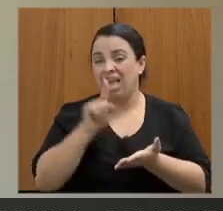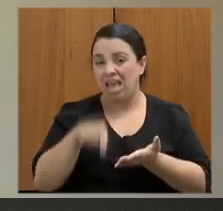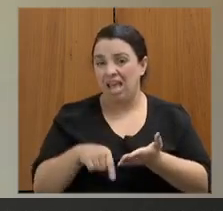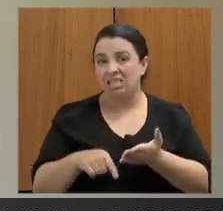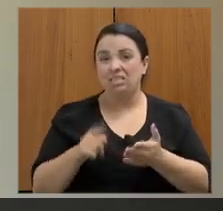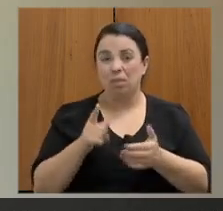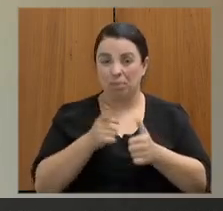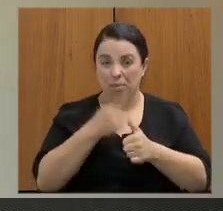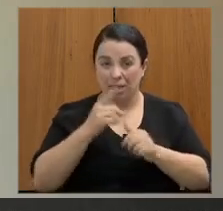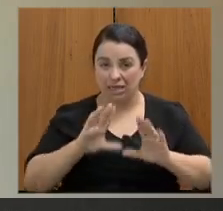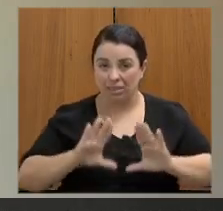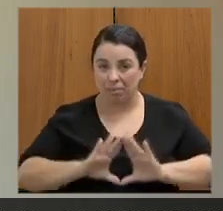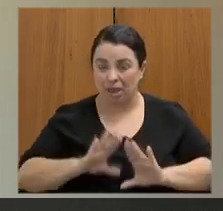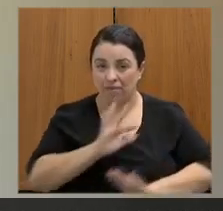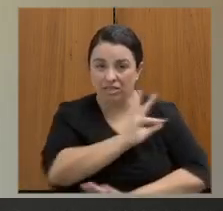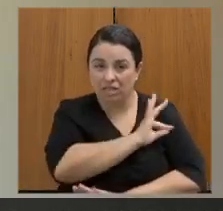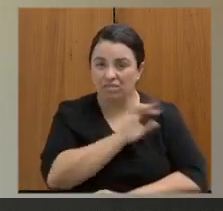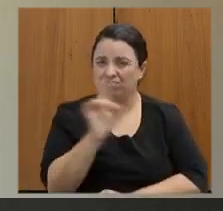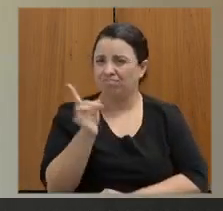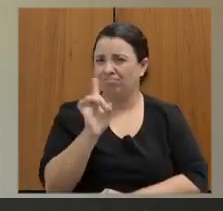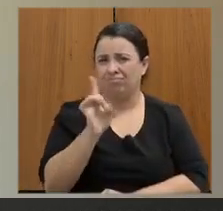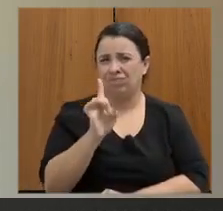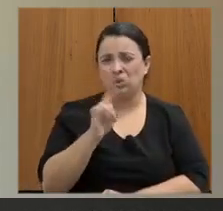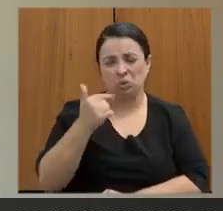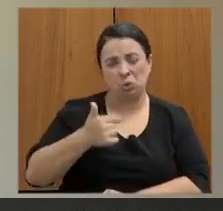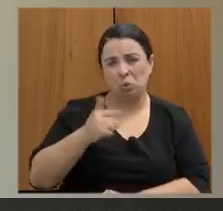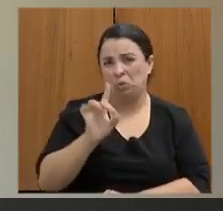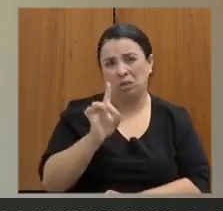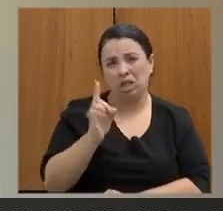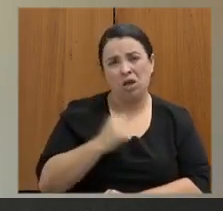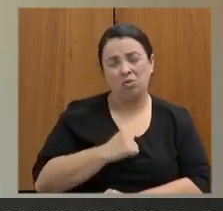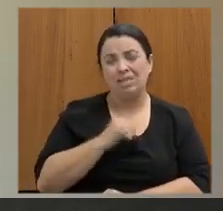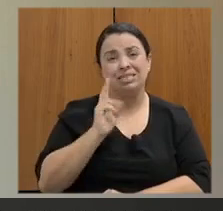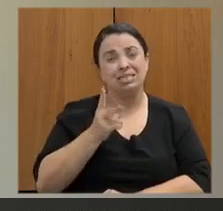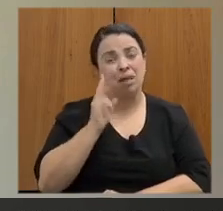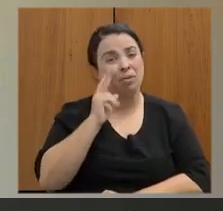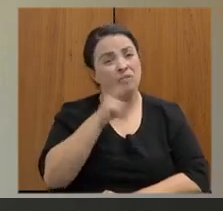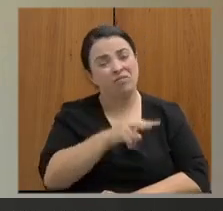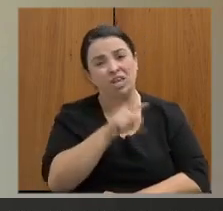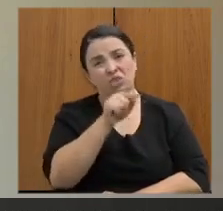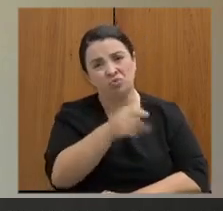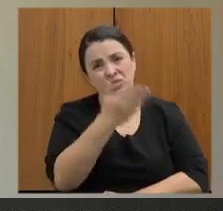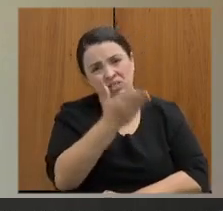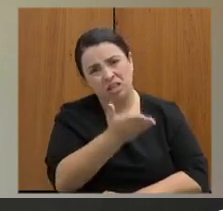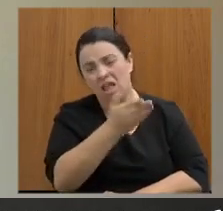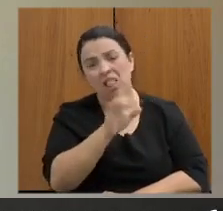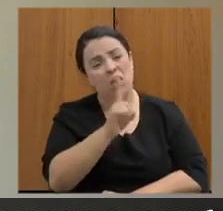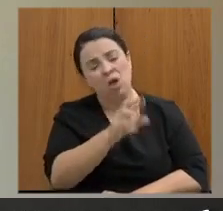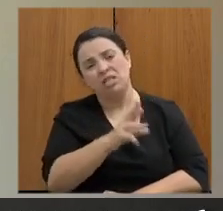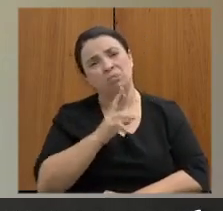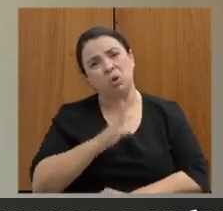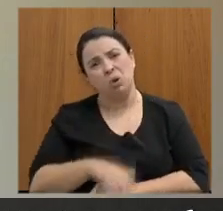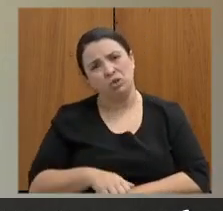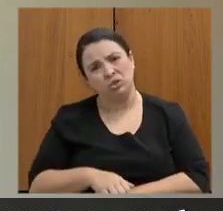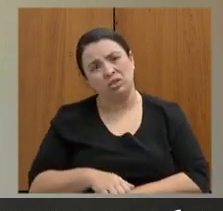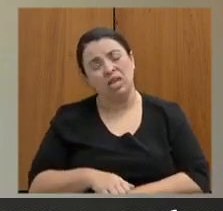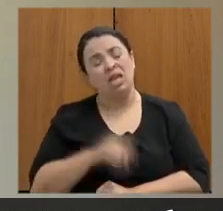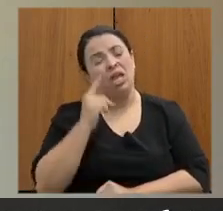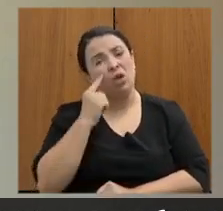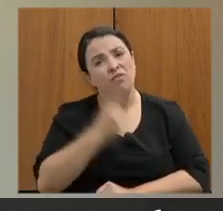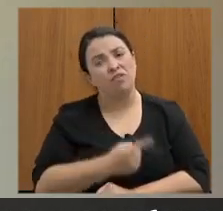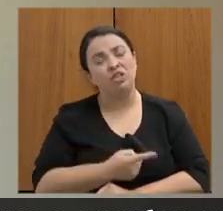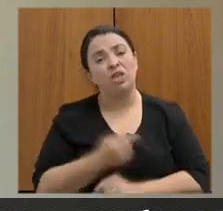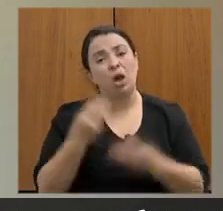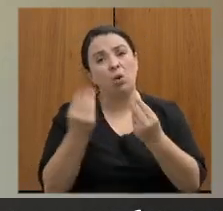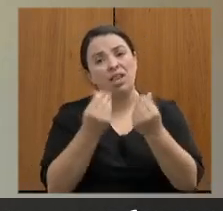segundo sempre as questões prontas e quando aquilo que realmente diz respeito a qualidade da oferta da educação